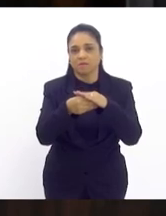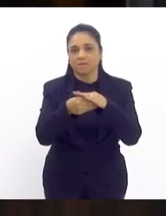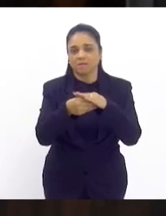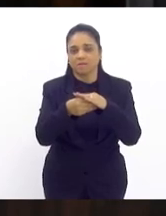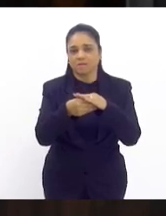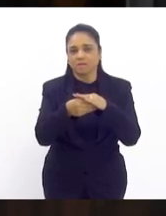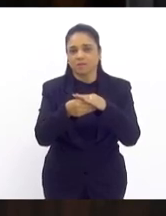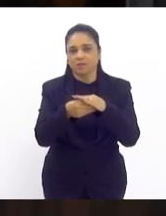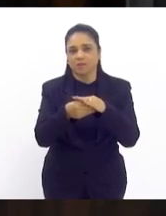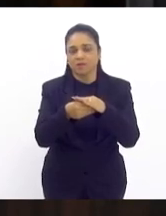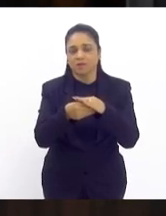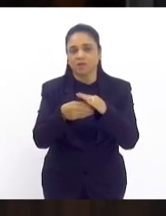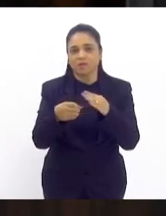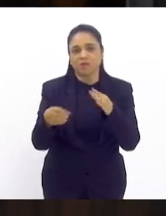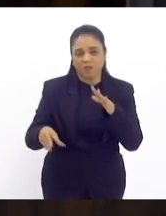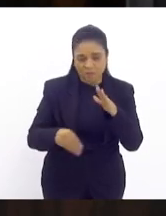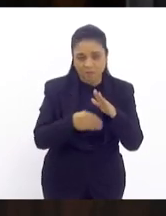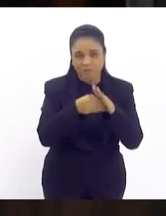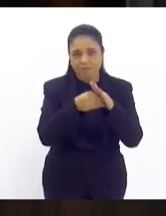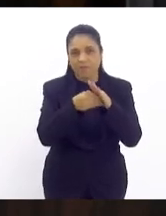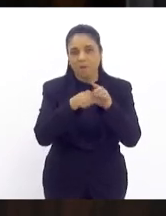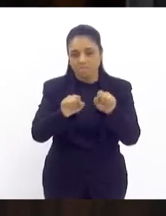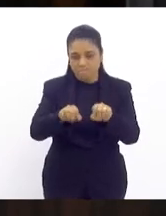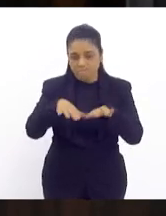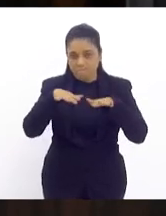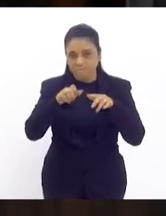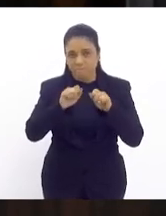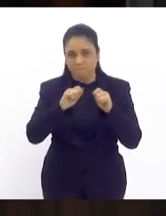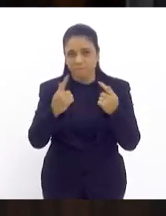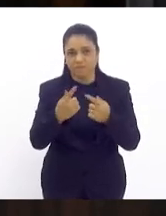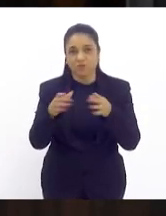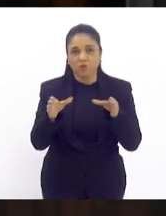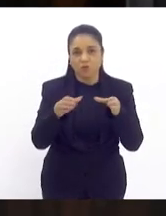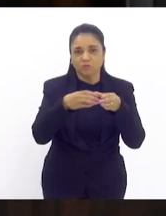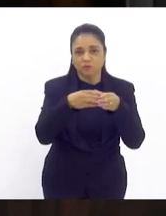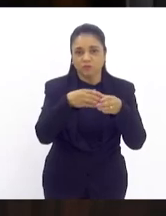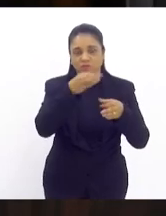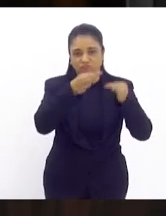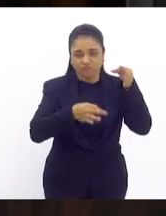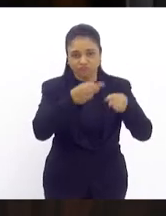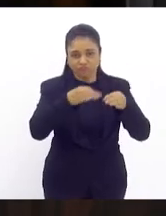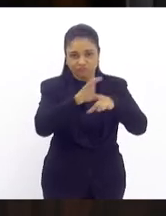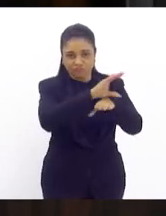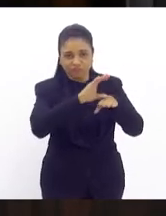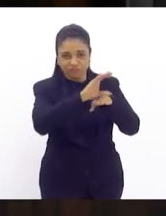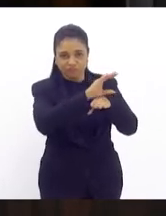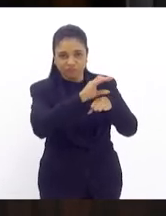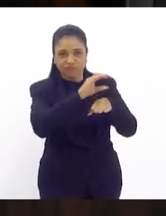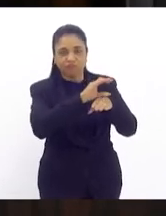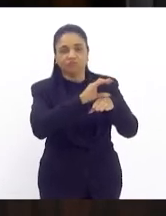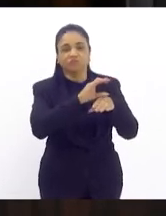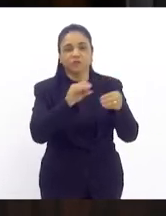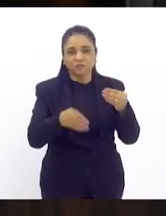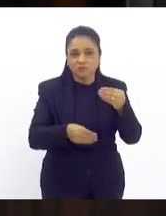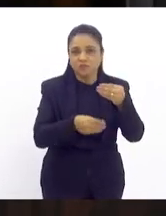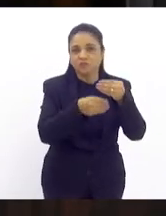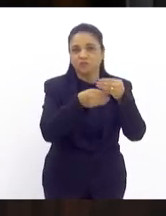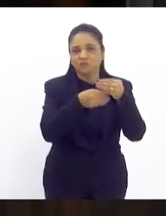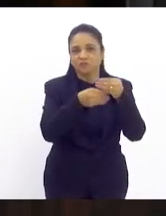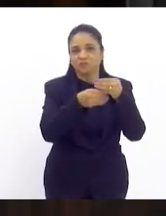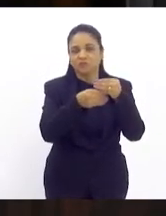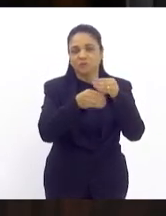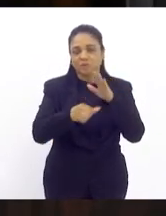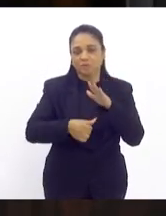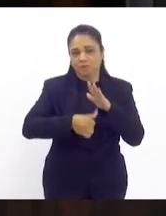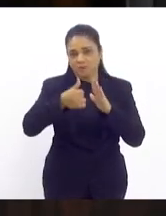novos pareceres da emenda em plenário das comissões de construção e justiça favorável com subemenda a emenda